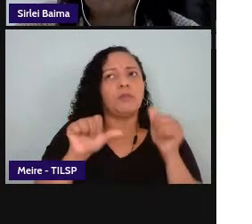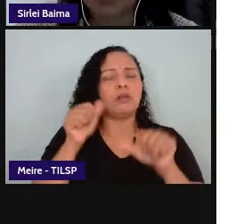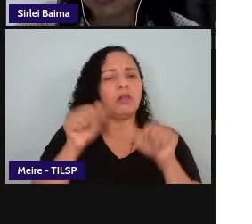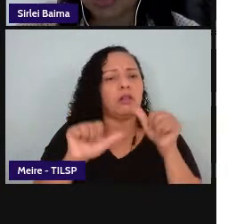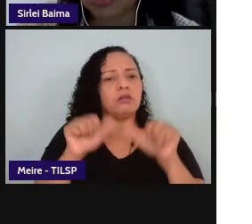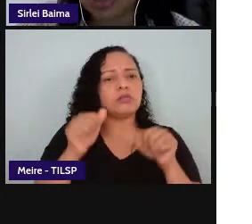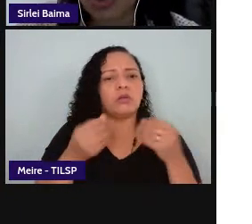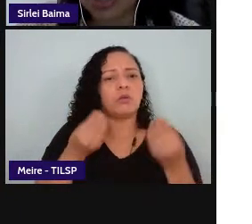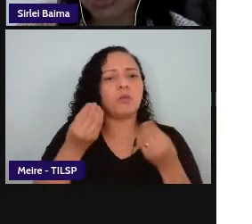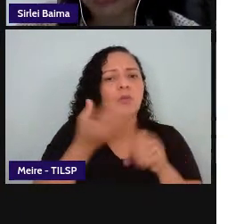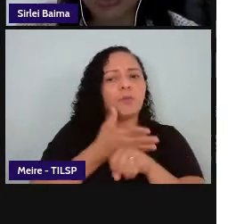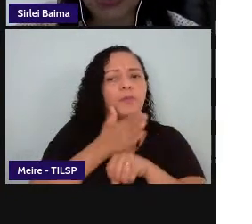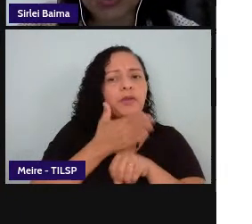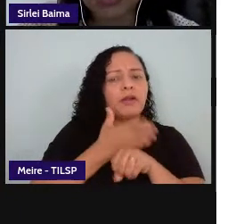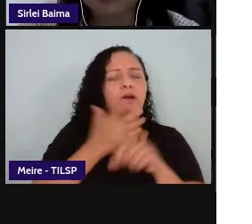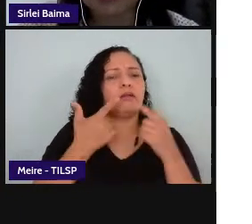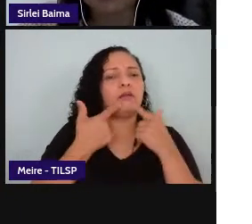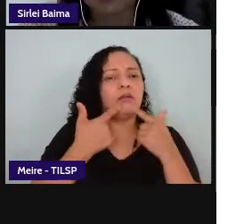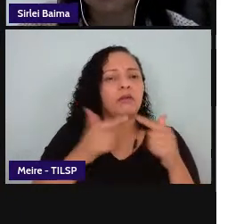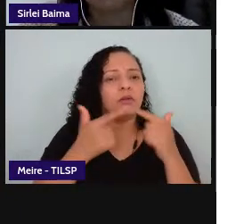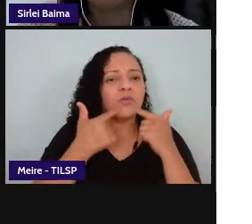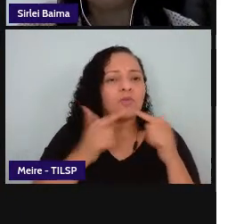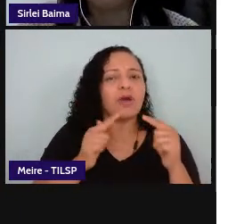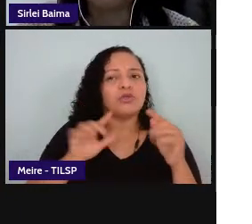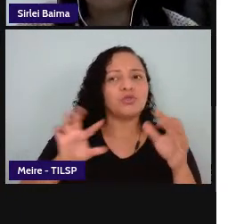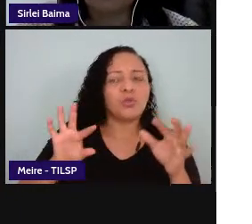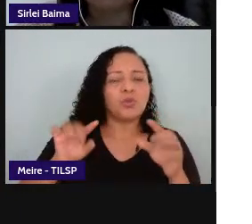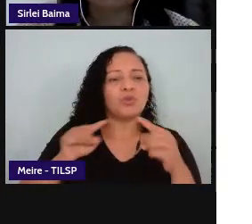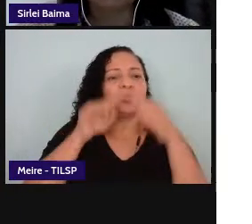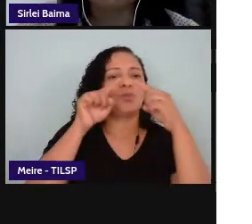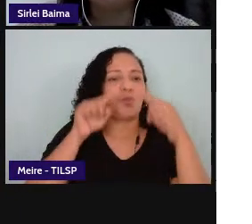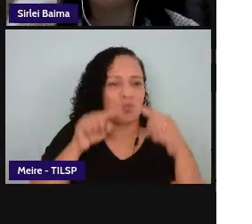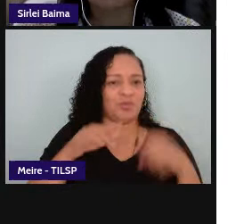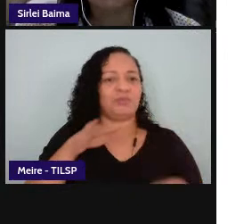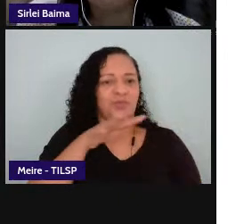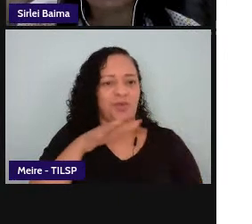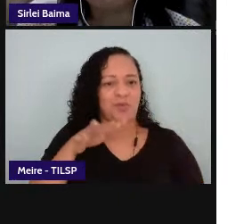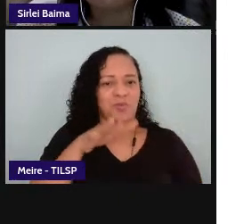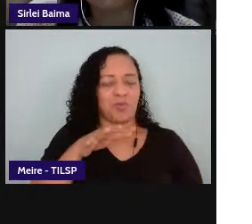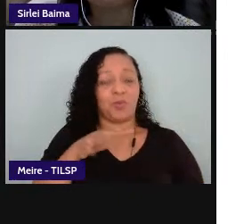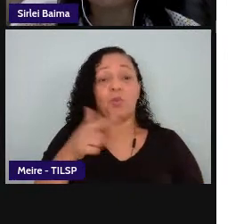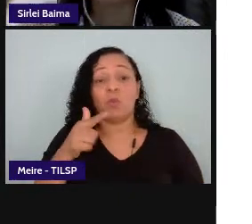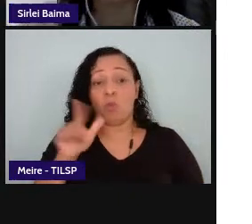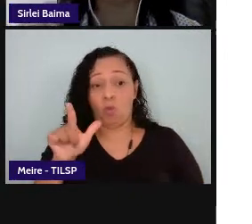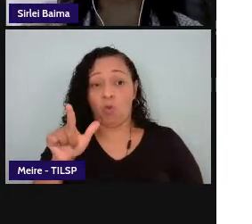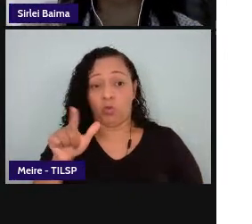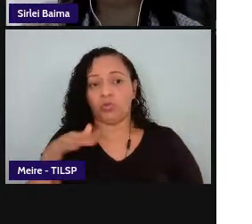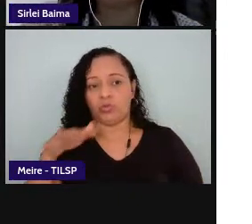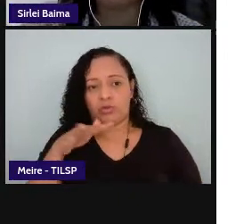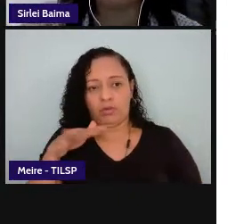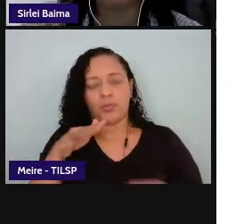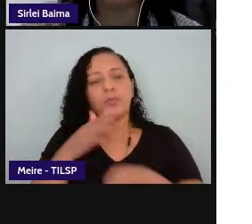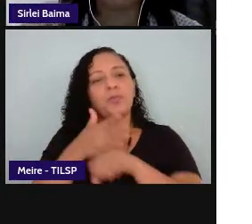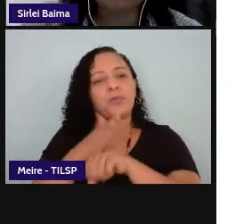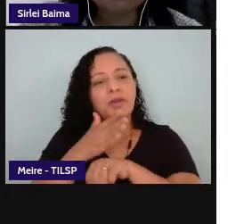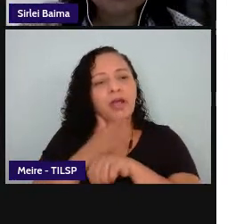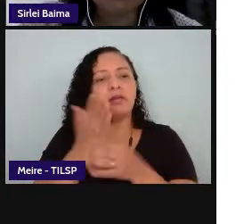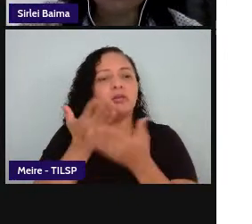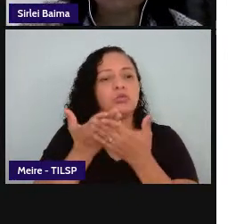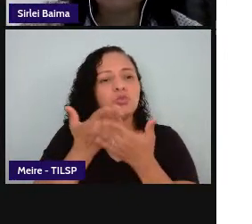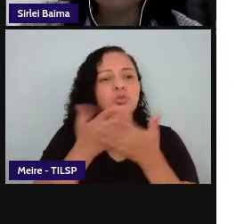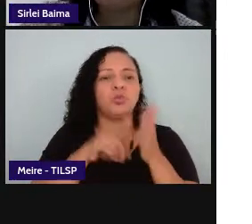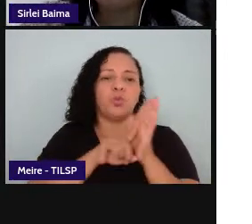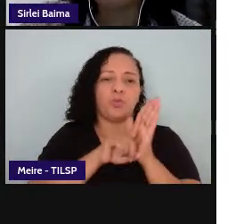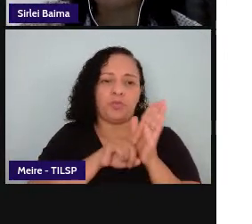uma prática de linguagem oriunda desse campo o outro campo é o campo das práticas de estudo e pesquisa então